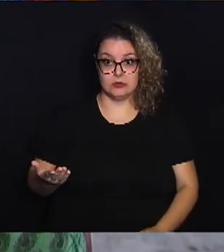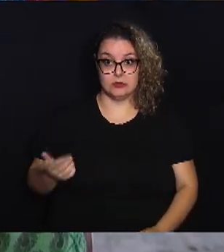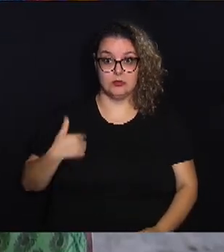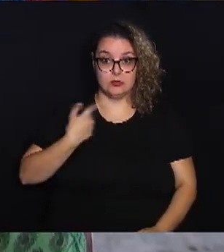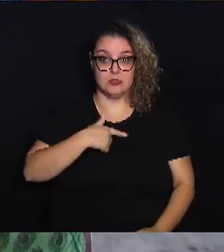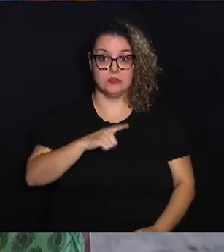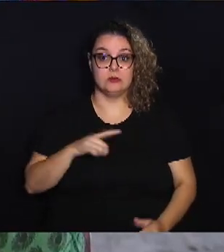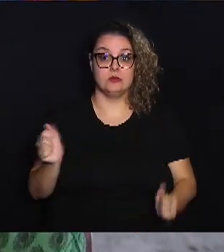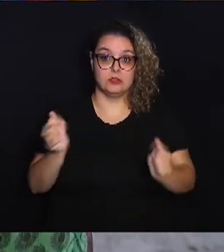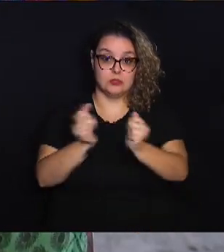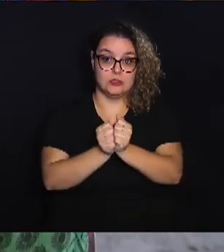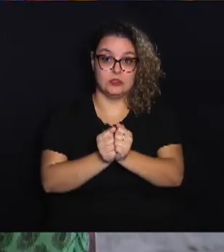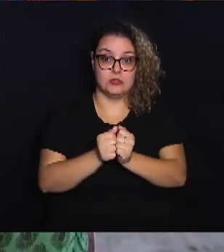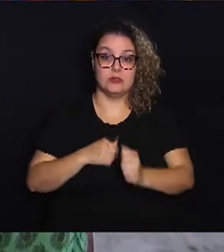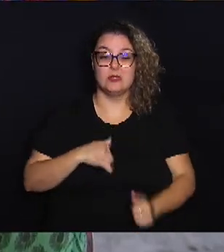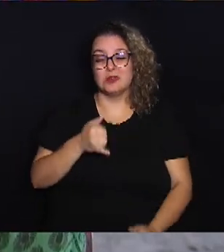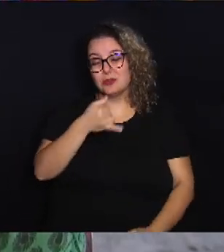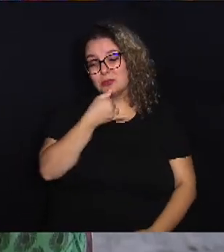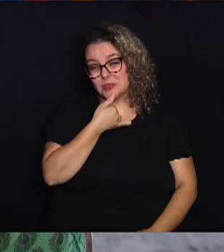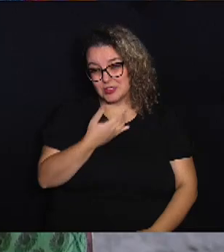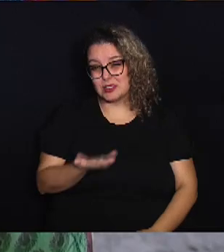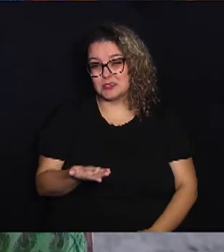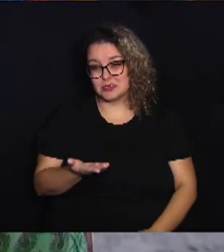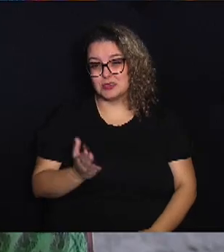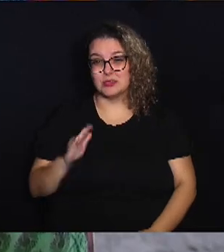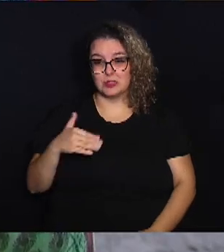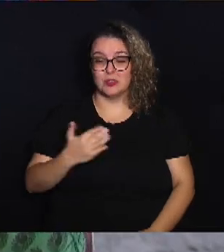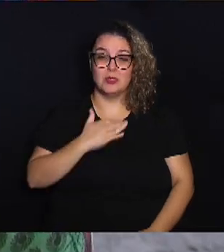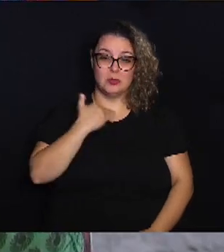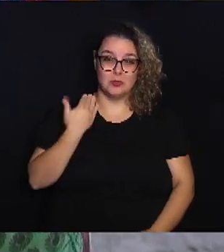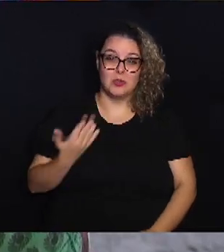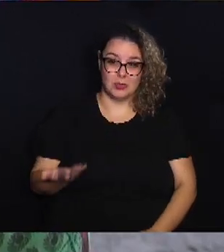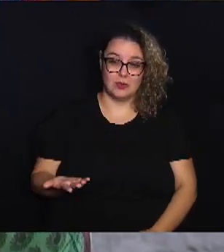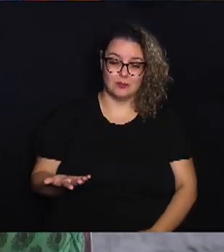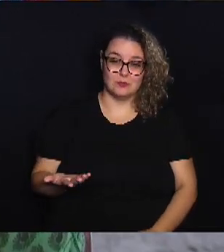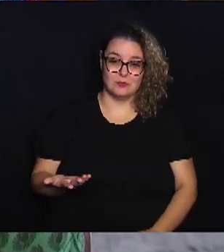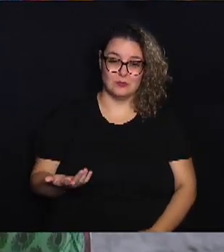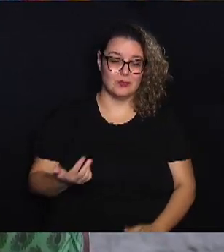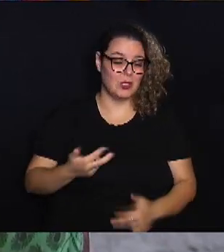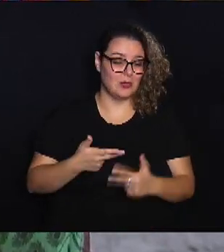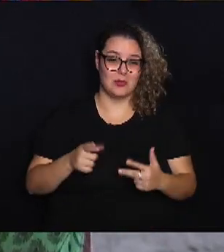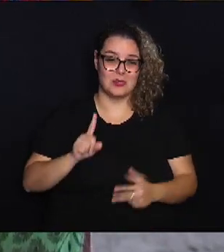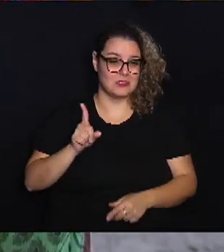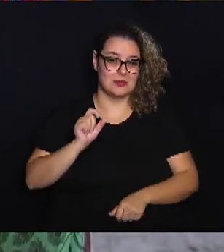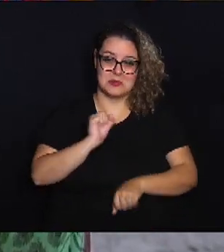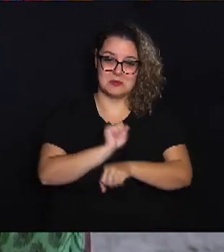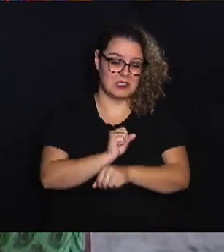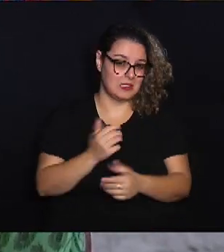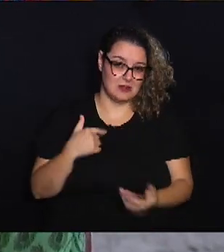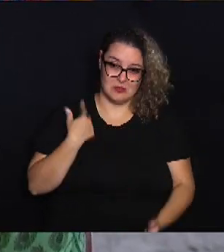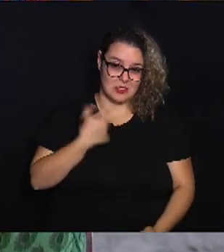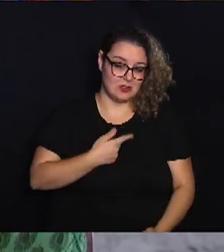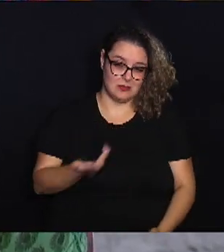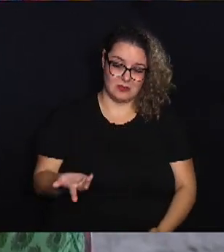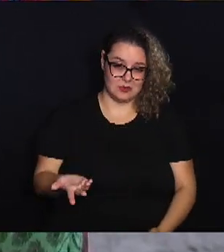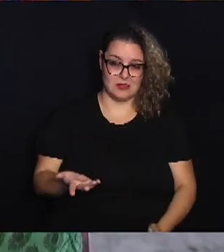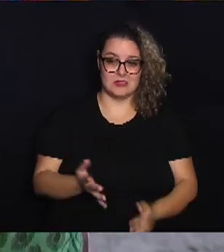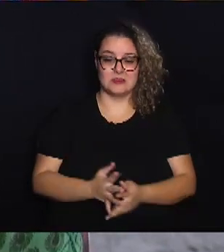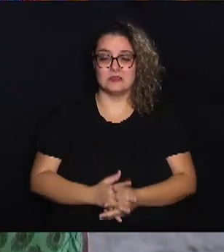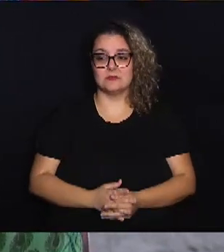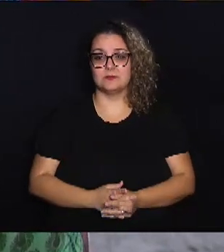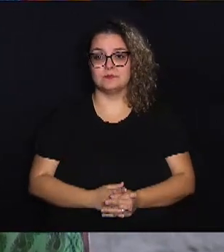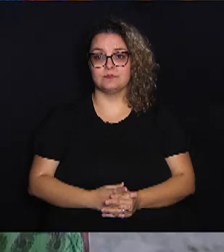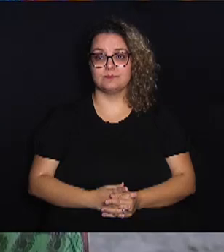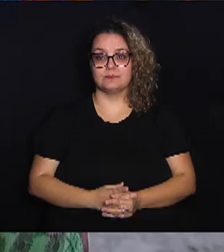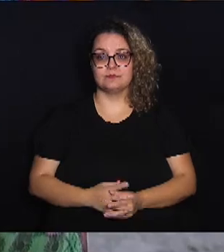muito juntas, eu fiquei muito triste quando ela faleceu, foi uma coisa inesperada para a gente, e levo